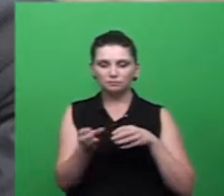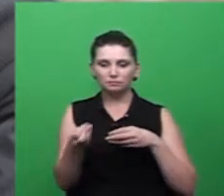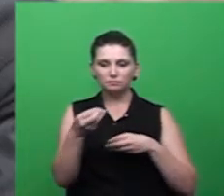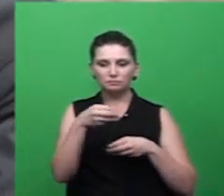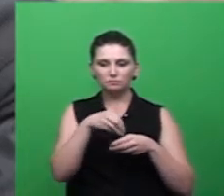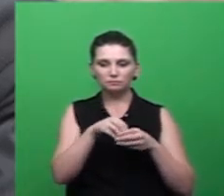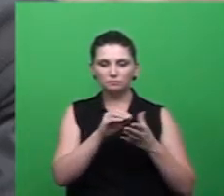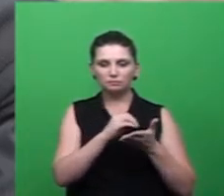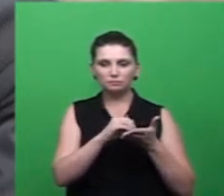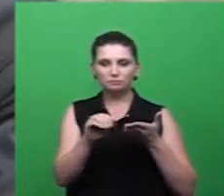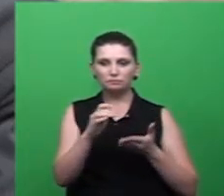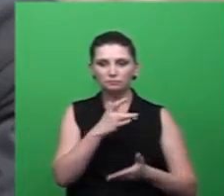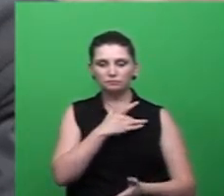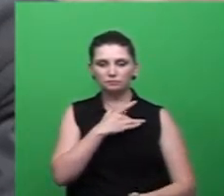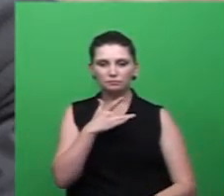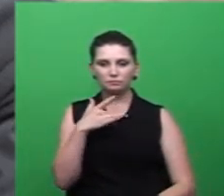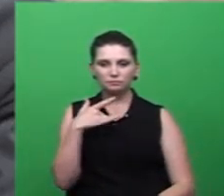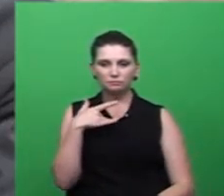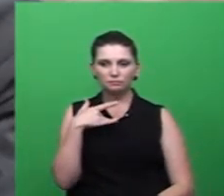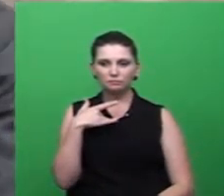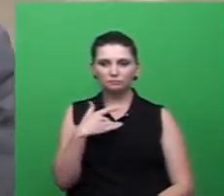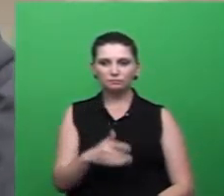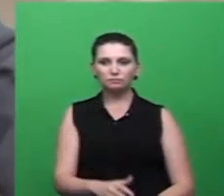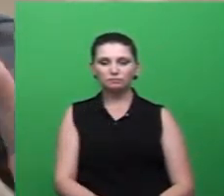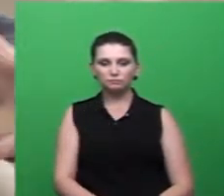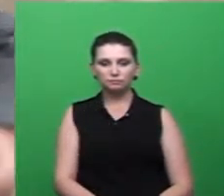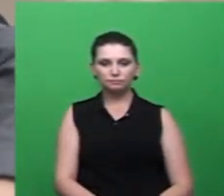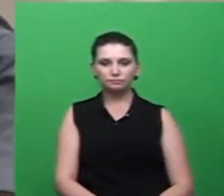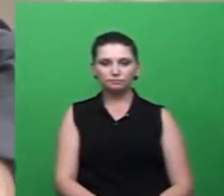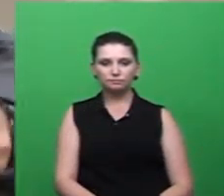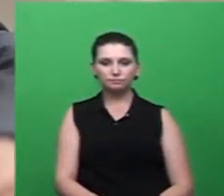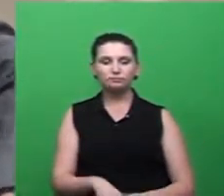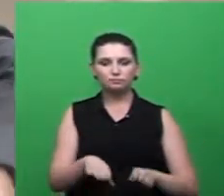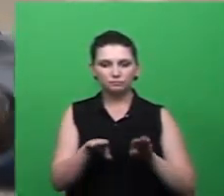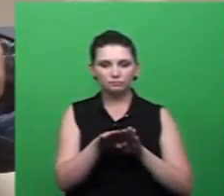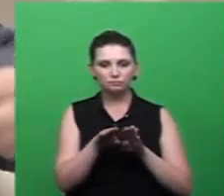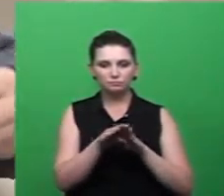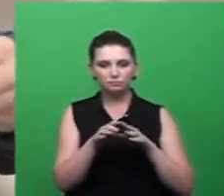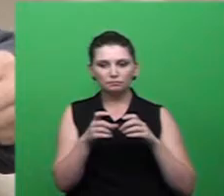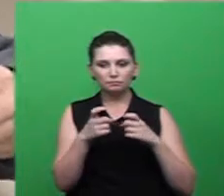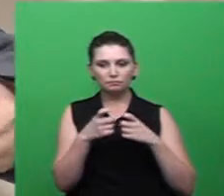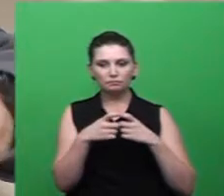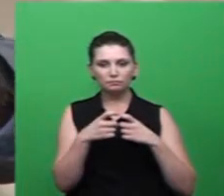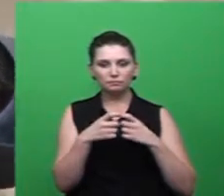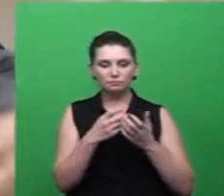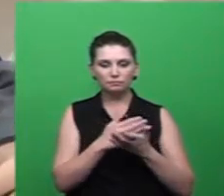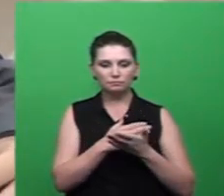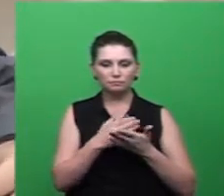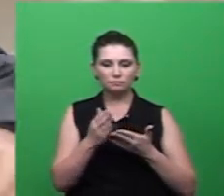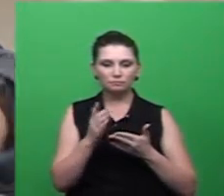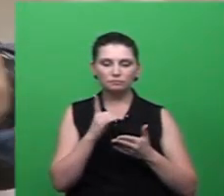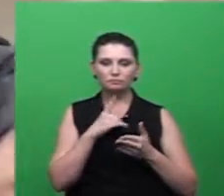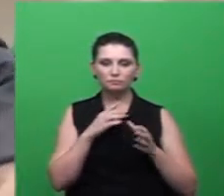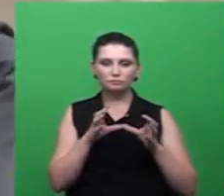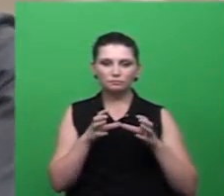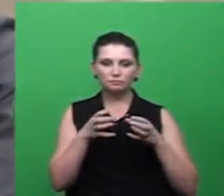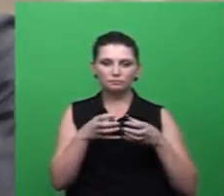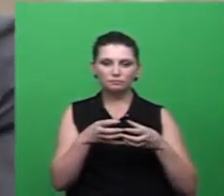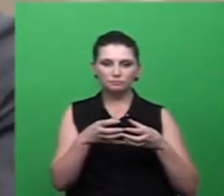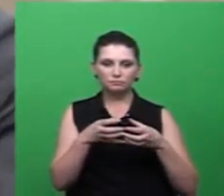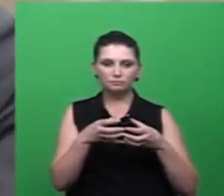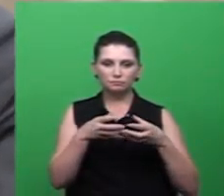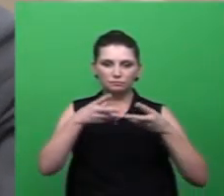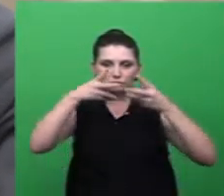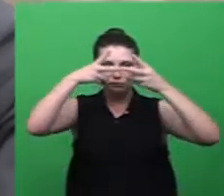de saúde no nosso auditório no Sereste onde os médicos eles compareceram os médicos e também a equipe de enfermagem foi feito um